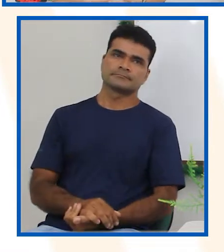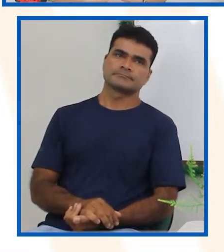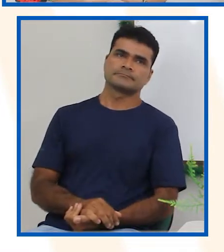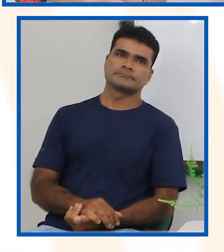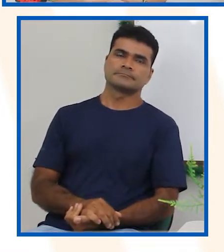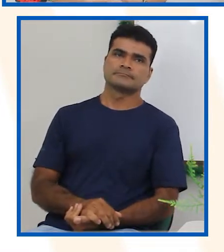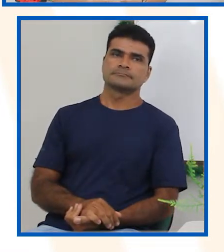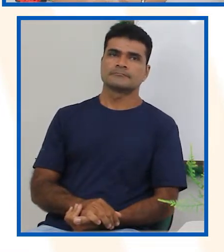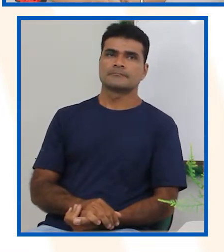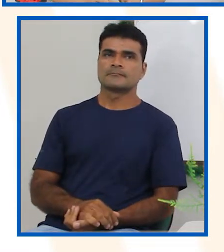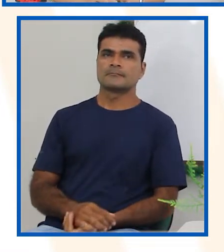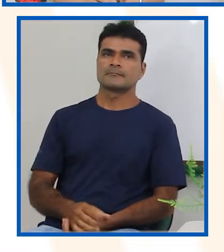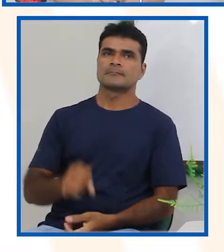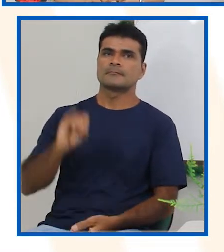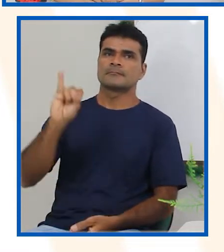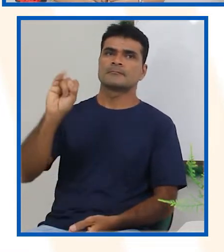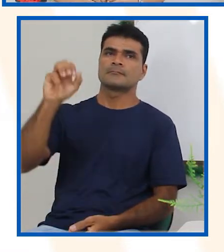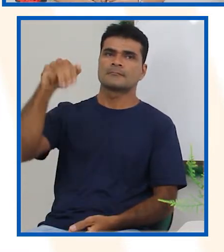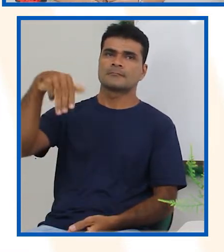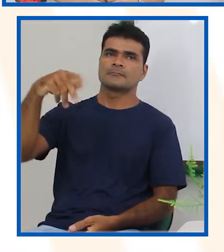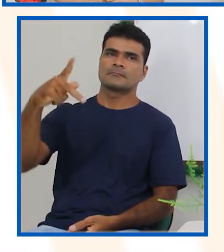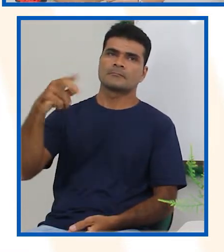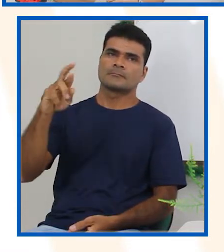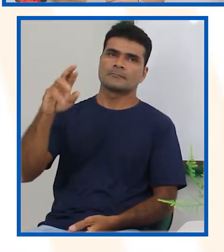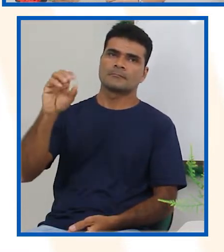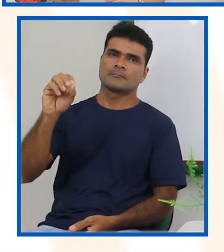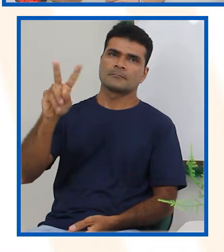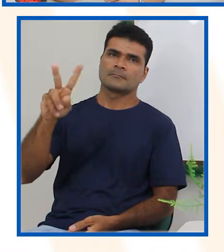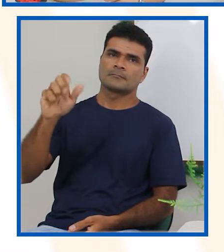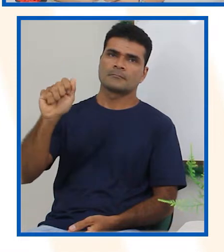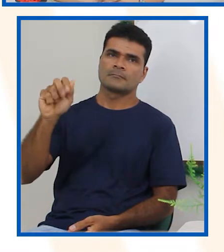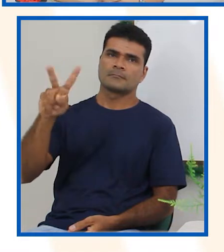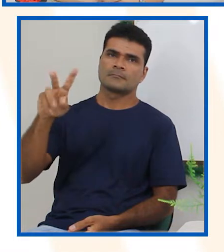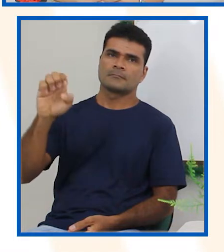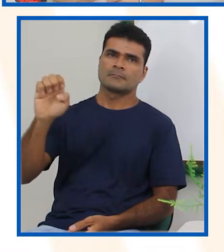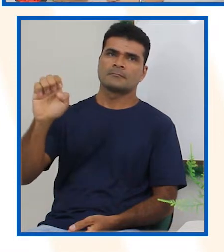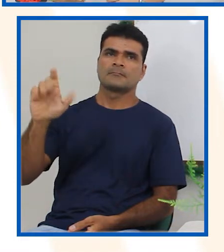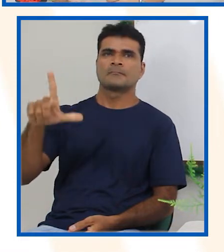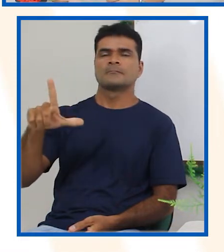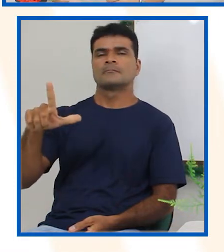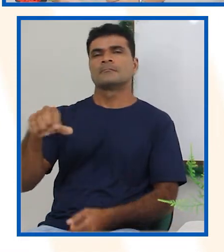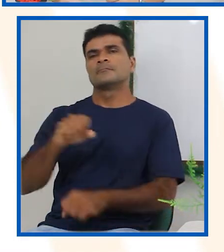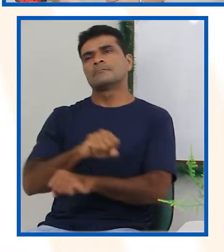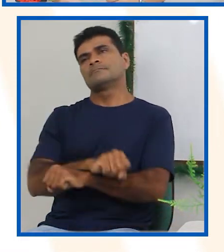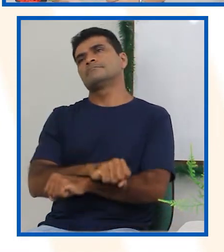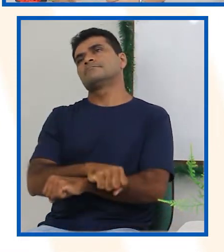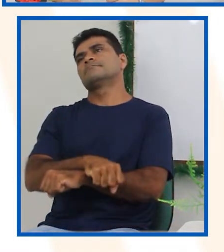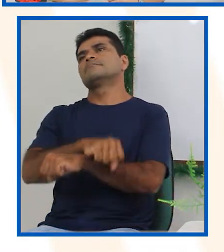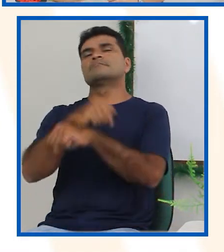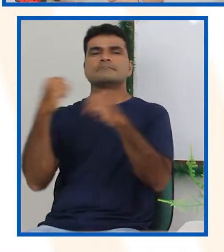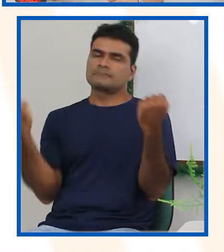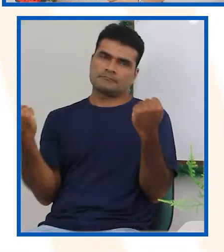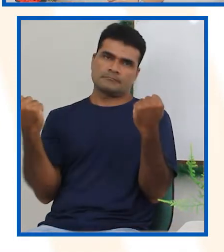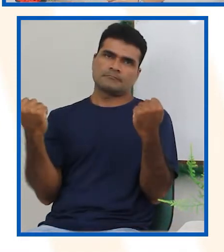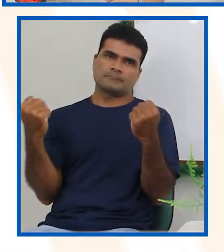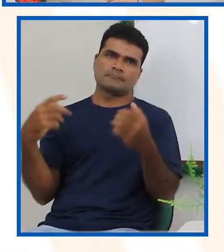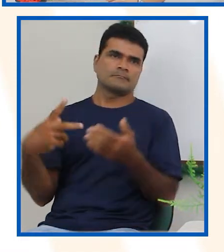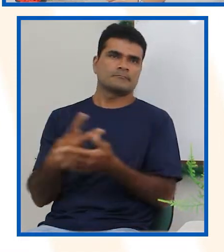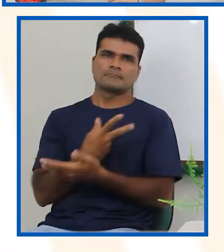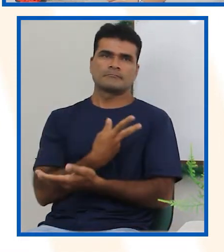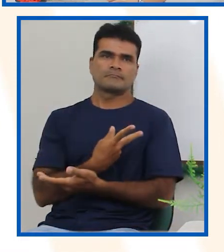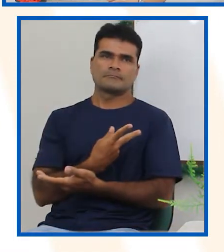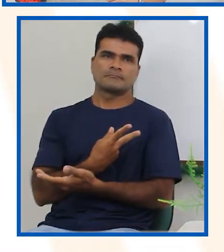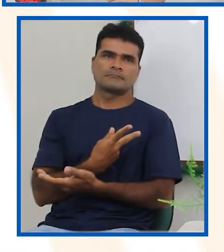improvável é aquilo que pode acontecer e pode não acontecer, né? É algo